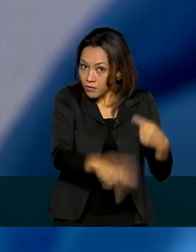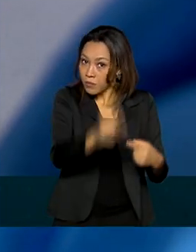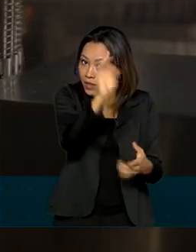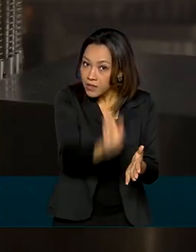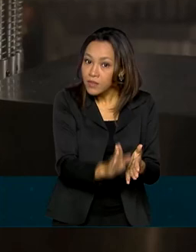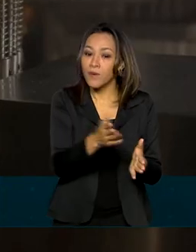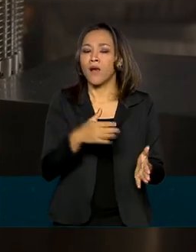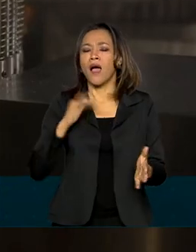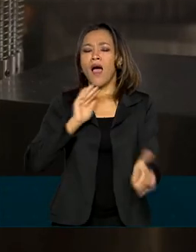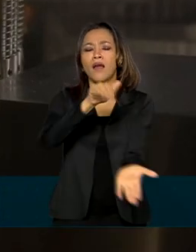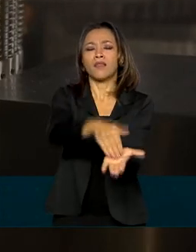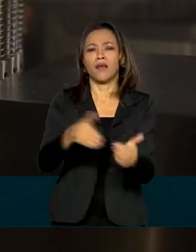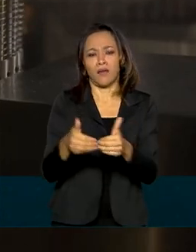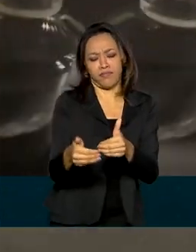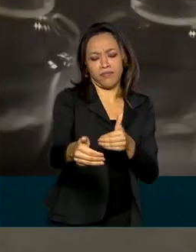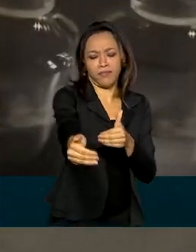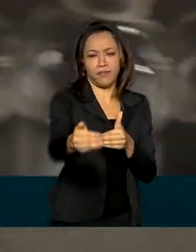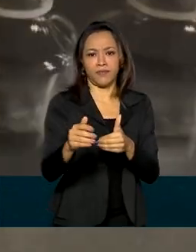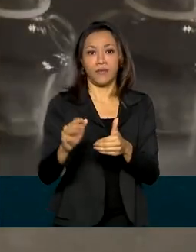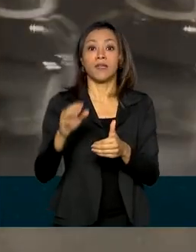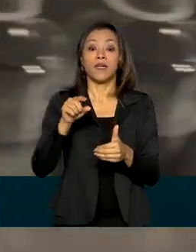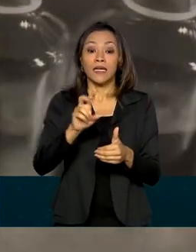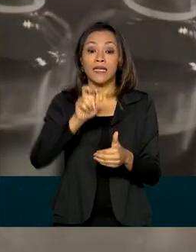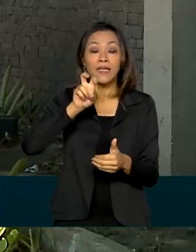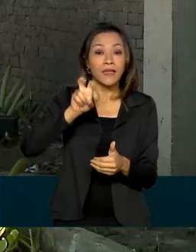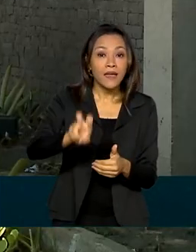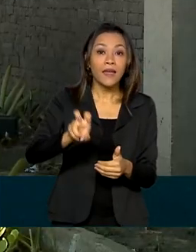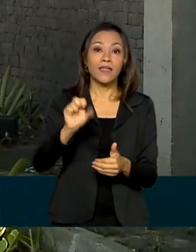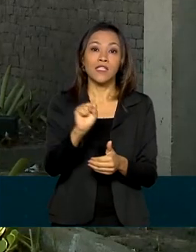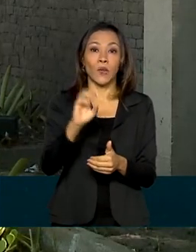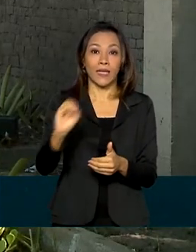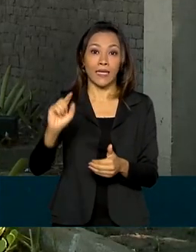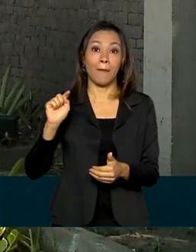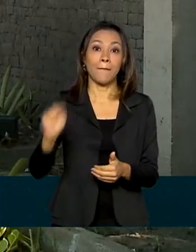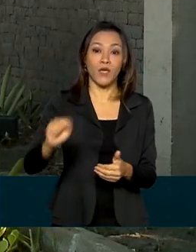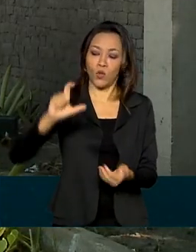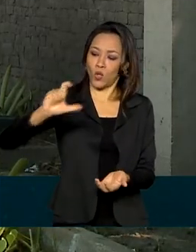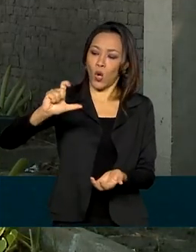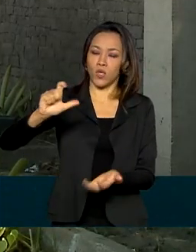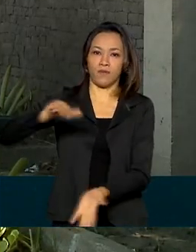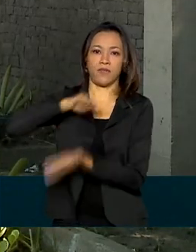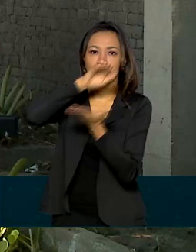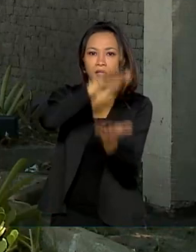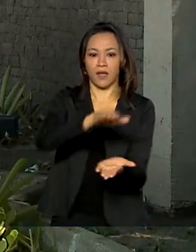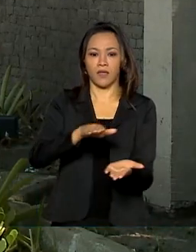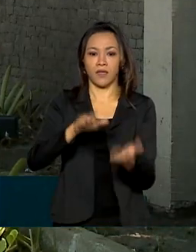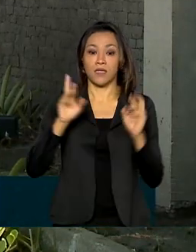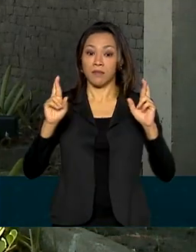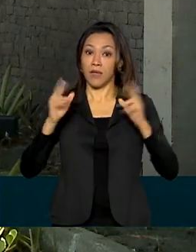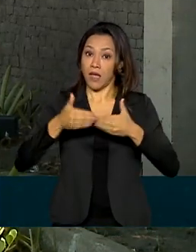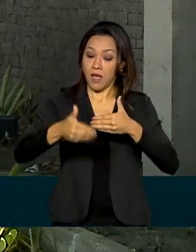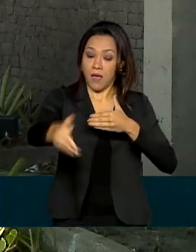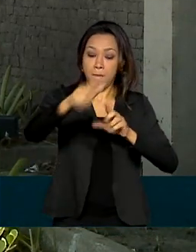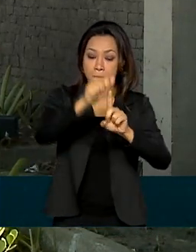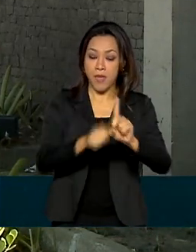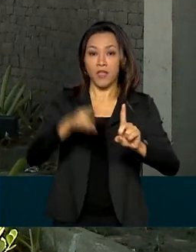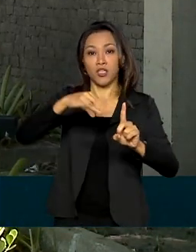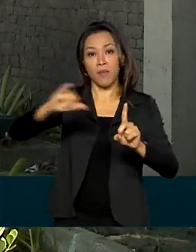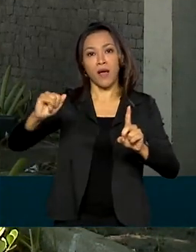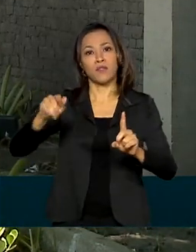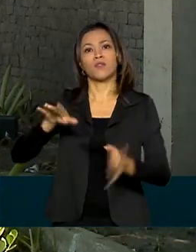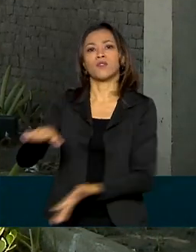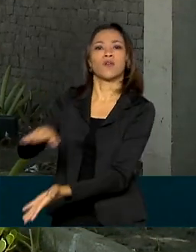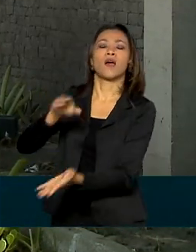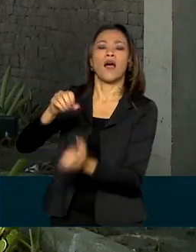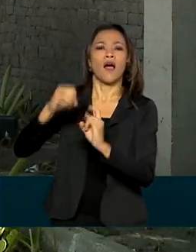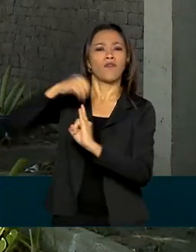serão entregues mais 580 mil doses. A expectativa é que até o fim de março a Fiocruz entregue 3 milhões